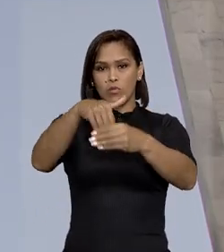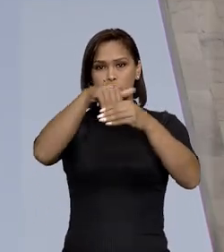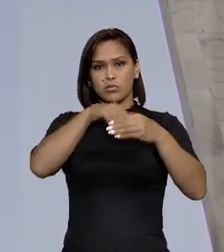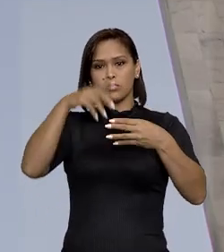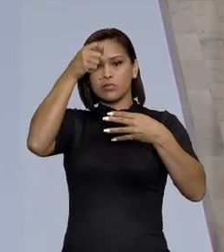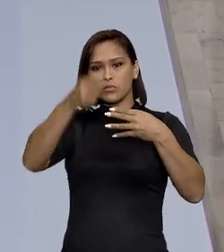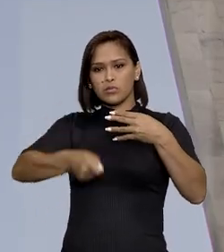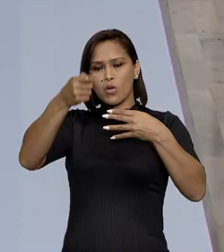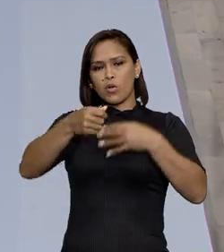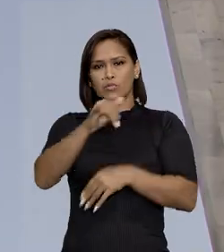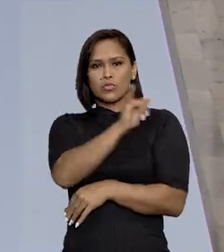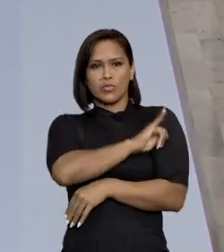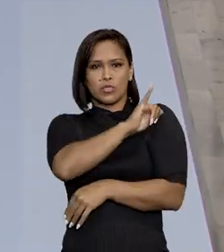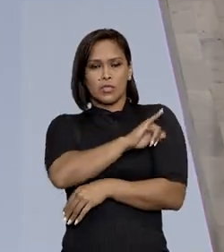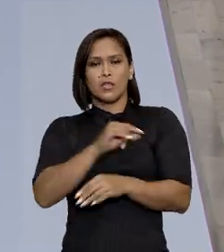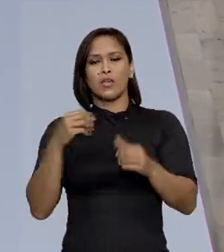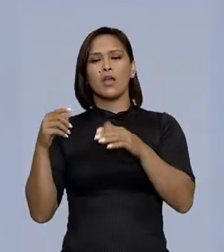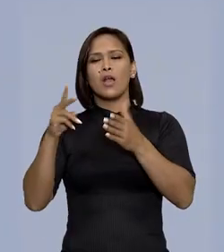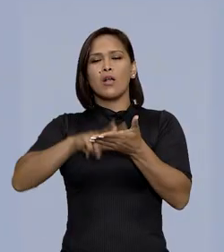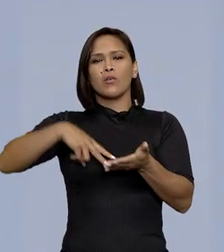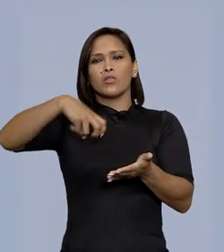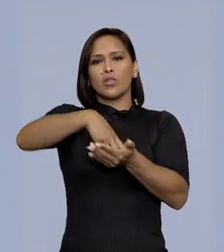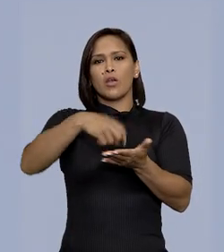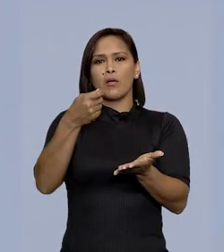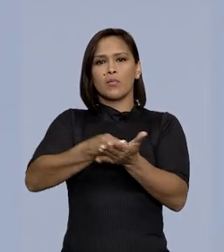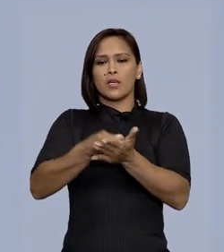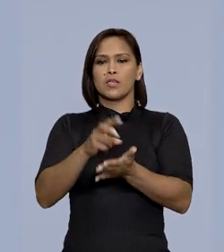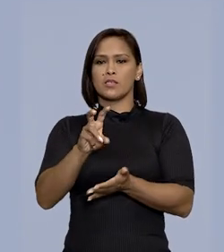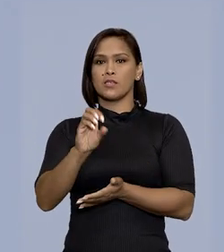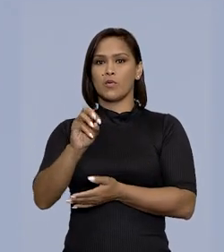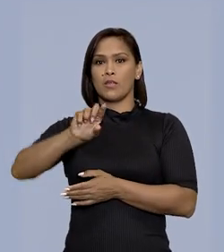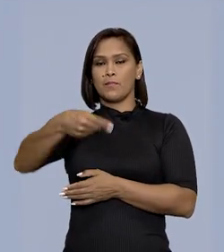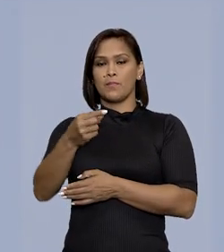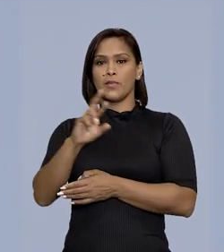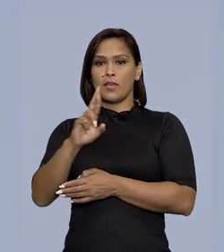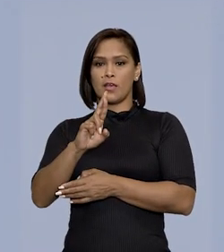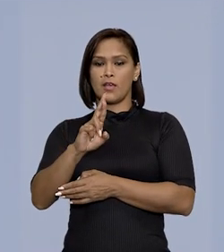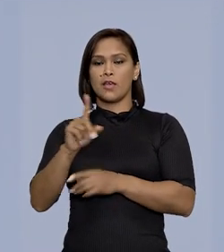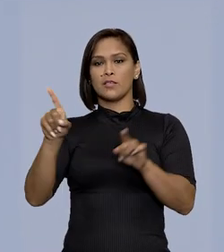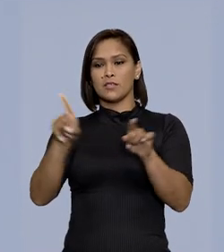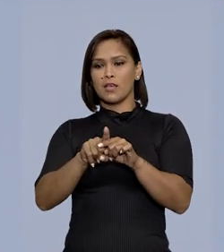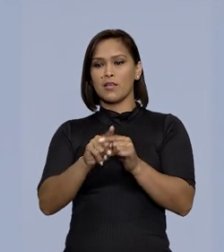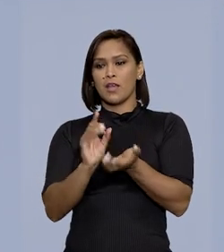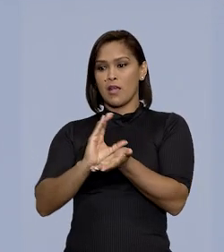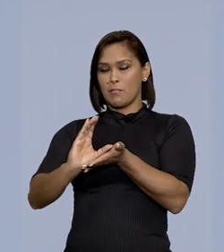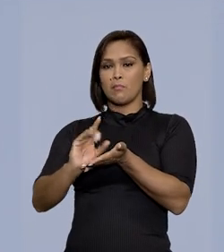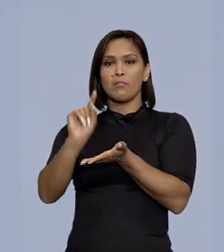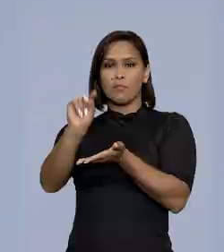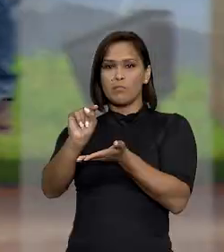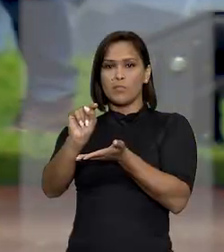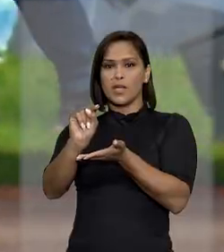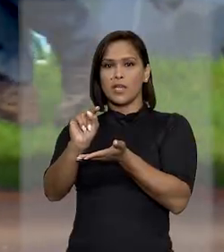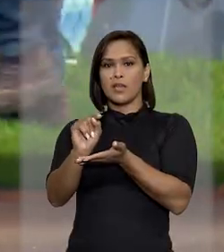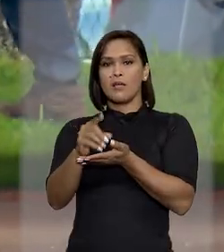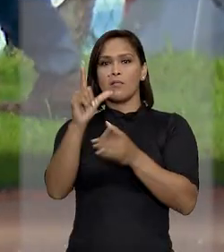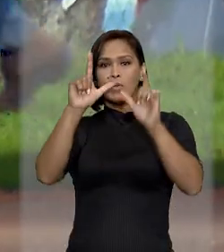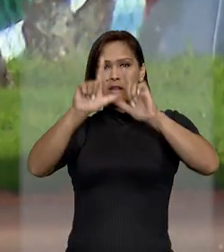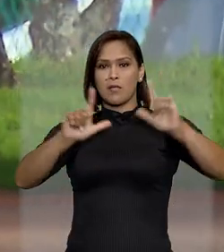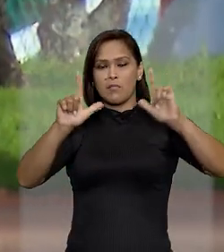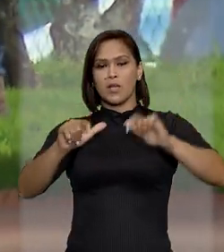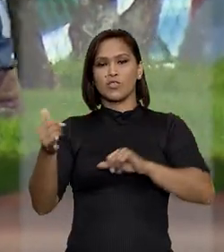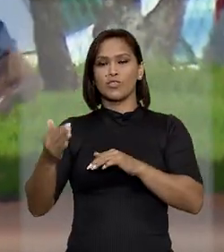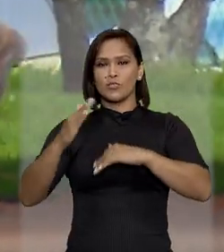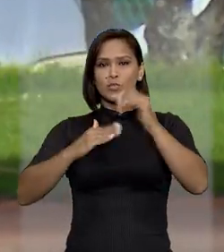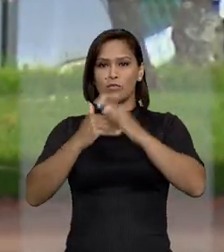córdão do Tribunal de Justiça do Rio de Janeiro, que a condenou ao pagamento de R$ 50 mil a título de indenização pela